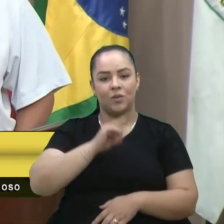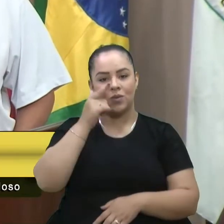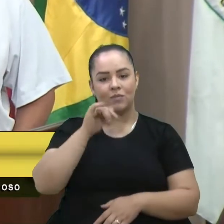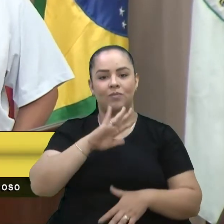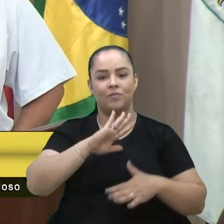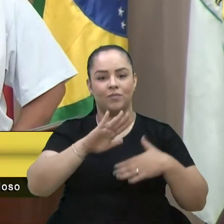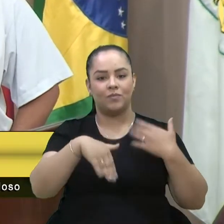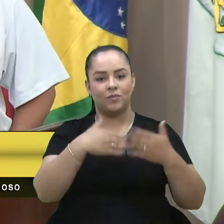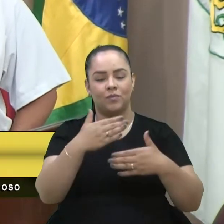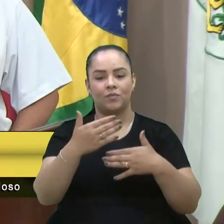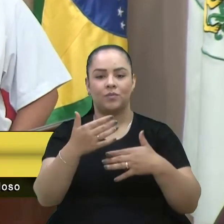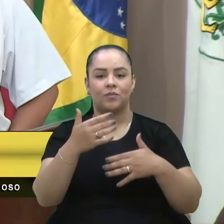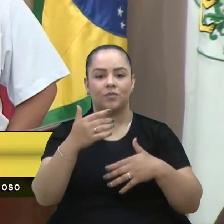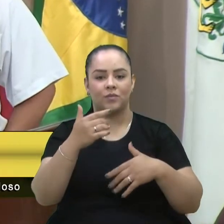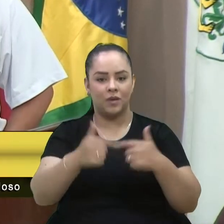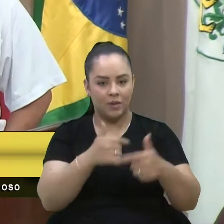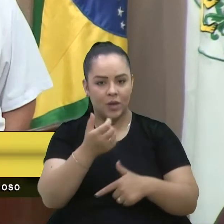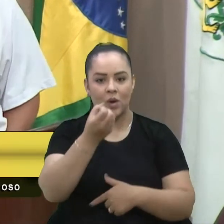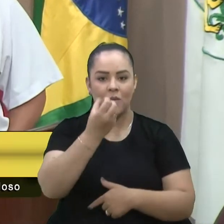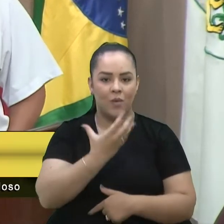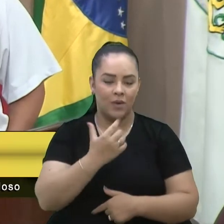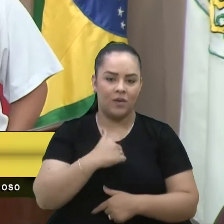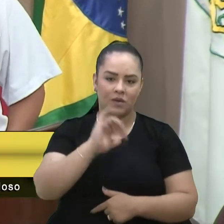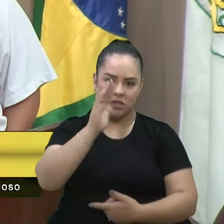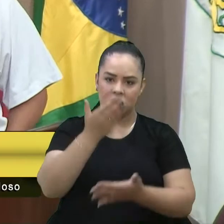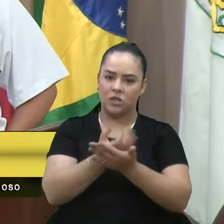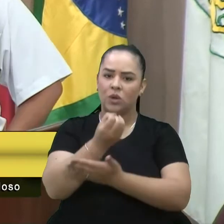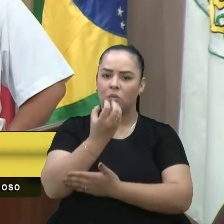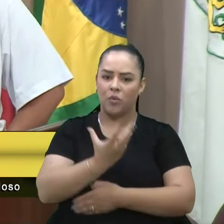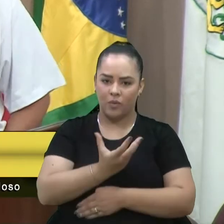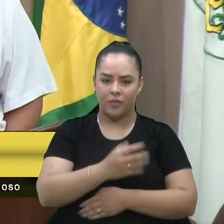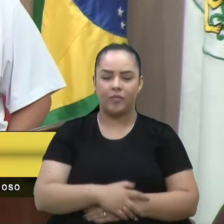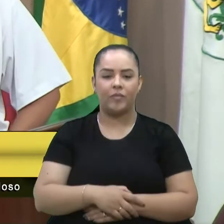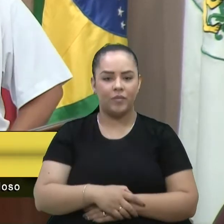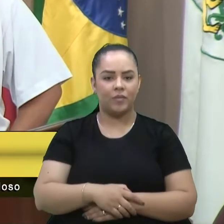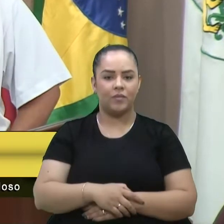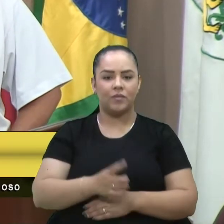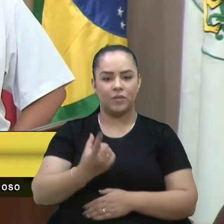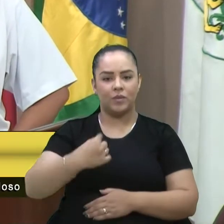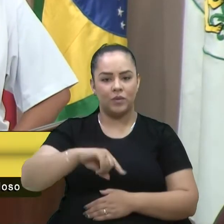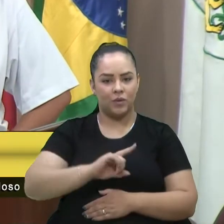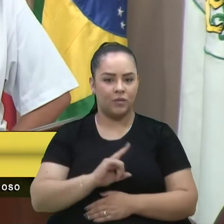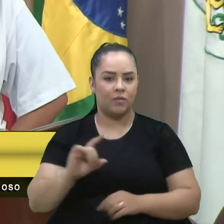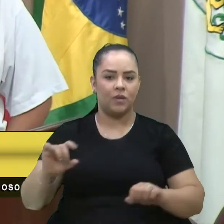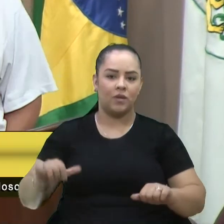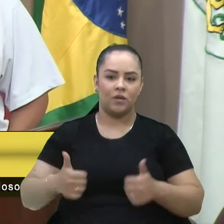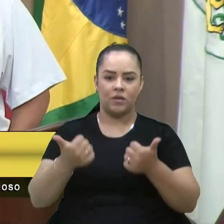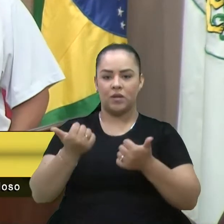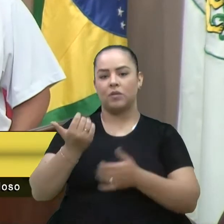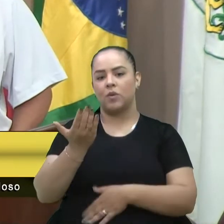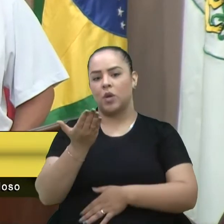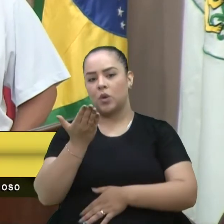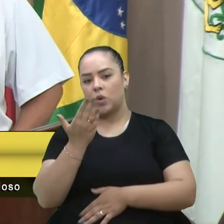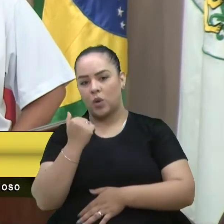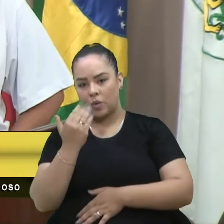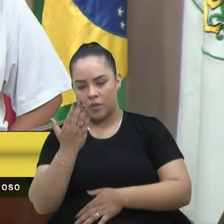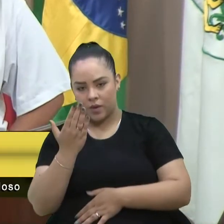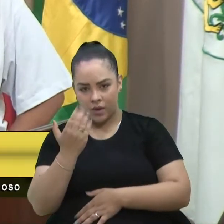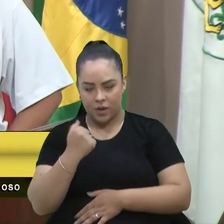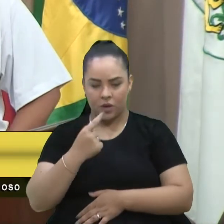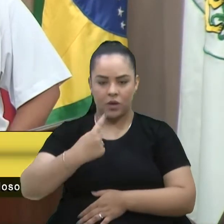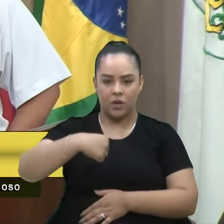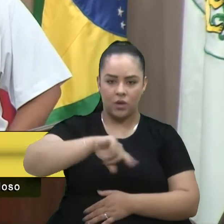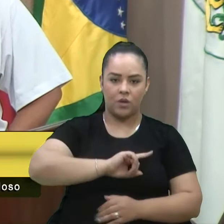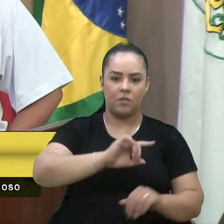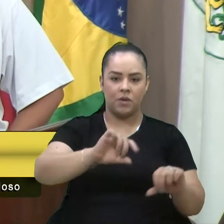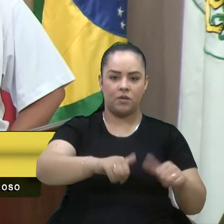um trabalho bom, que eu considero bom. Melhoramos a questão da alimentação, melhoramos as